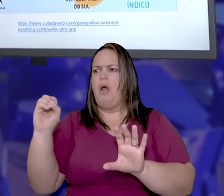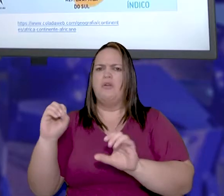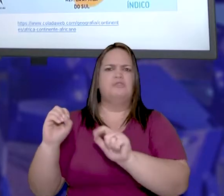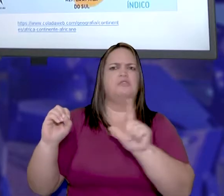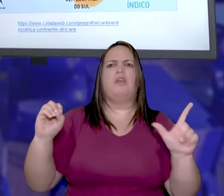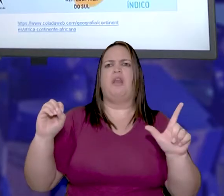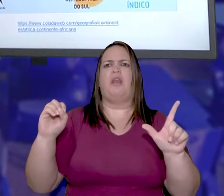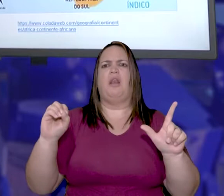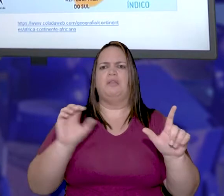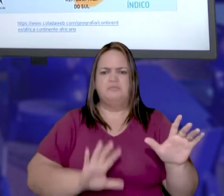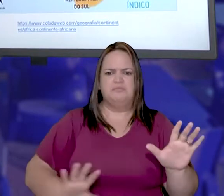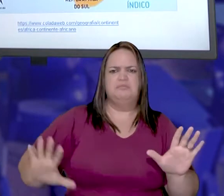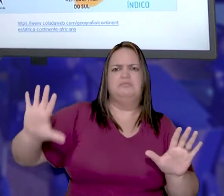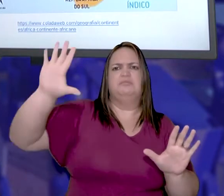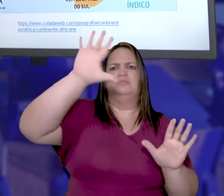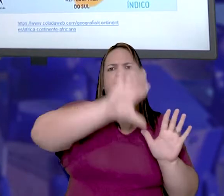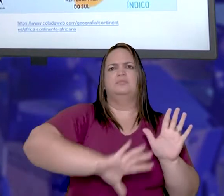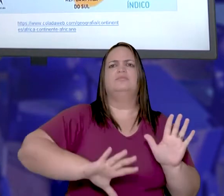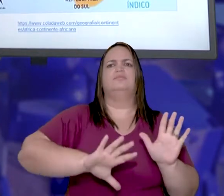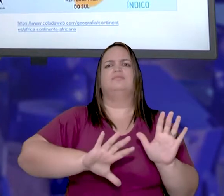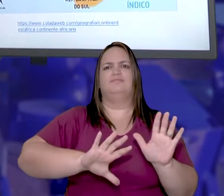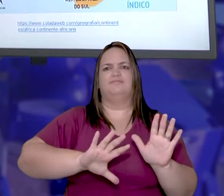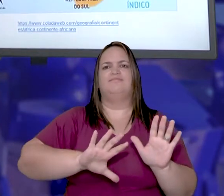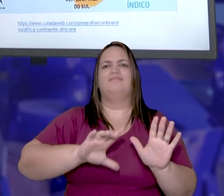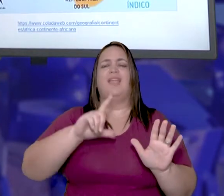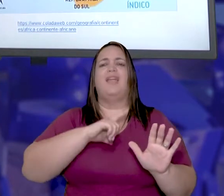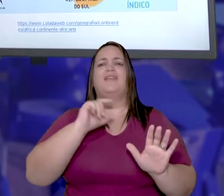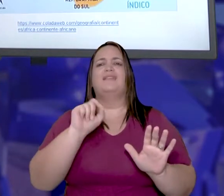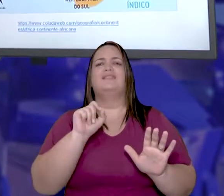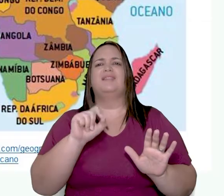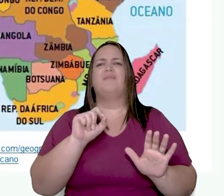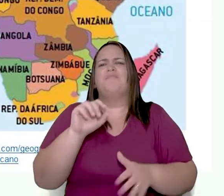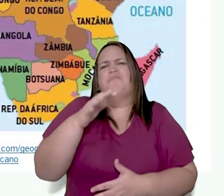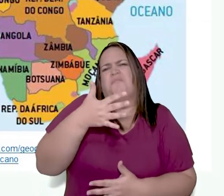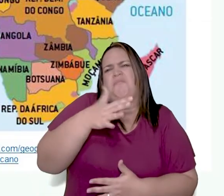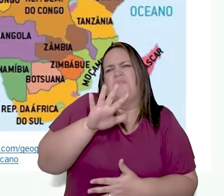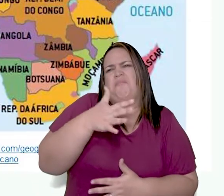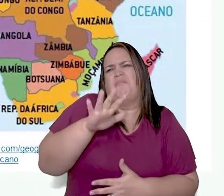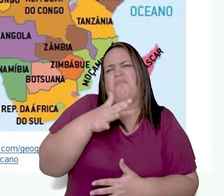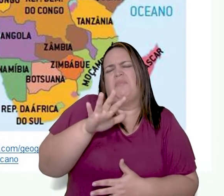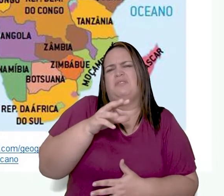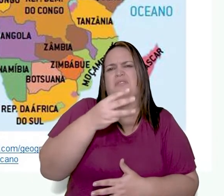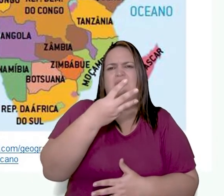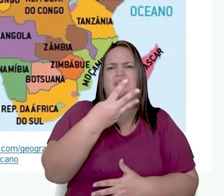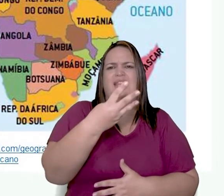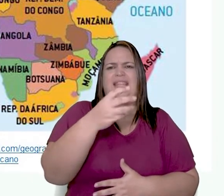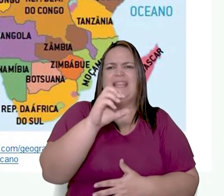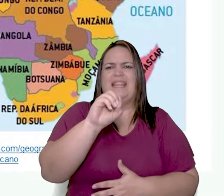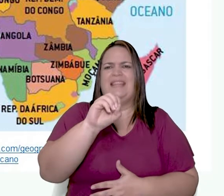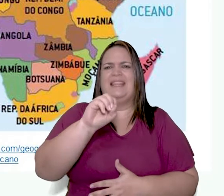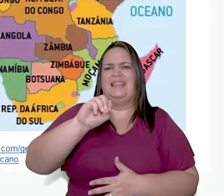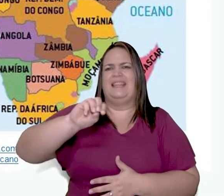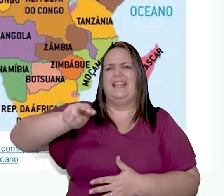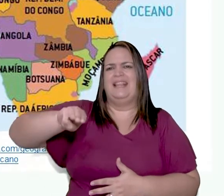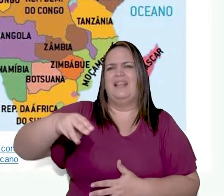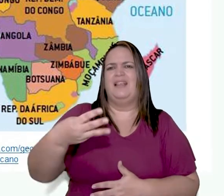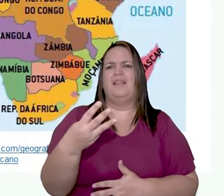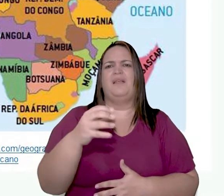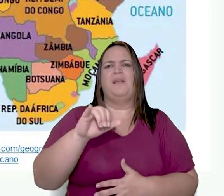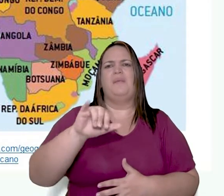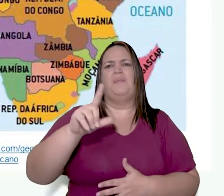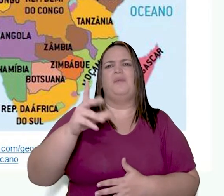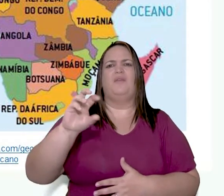e leste. É um continente que possui aproximadamente 30 milhões de quilômetros quadrados.